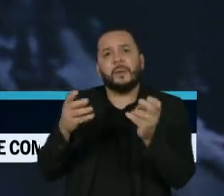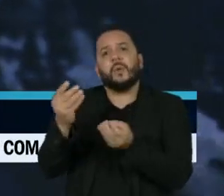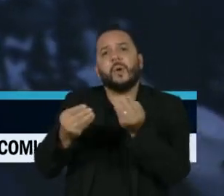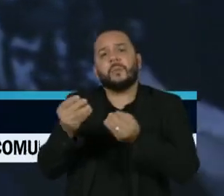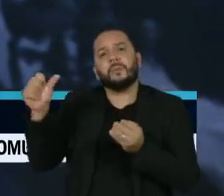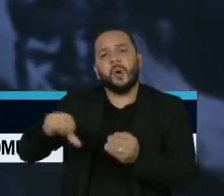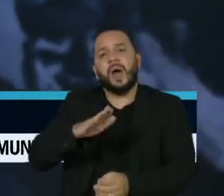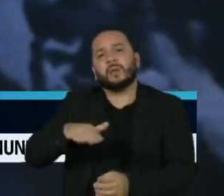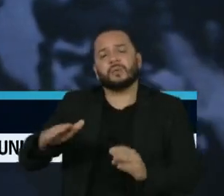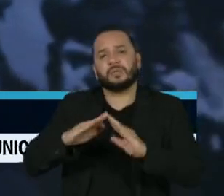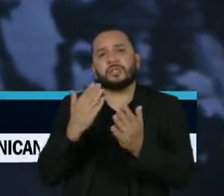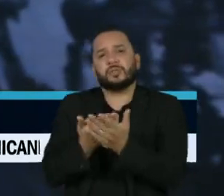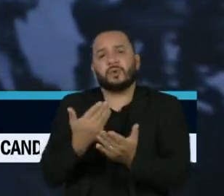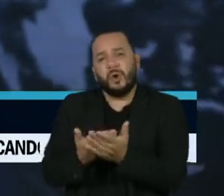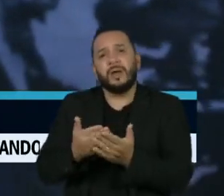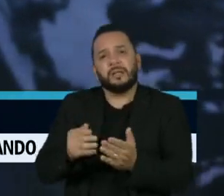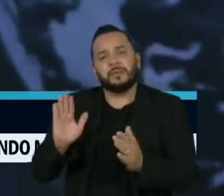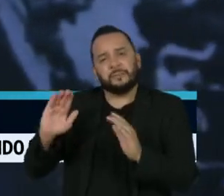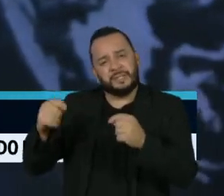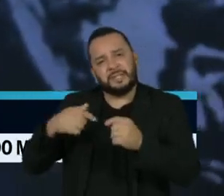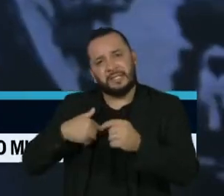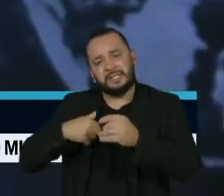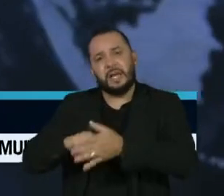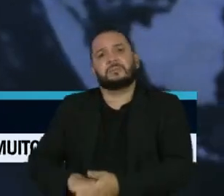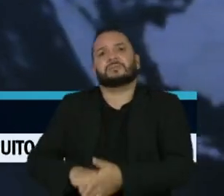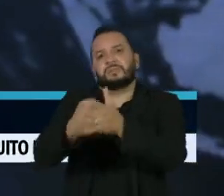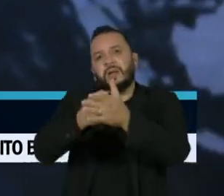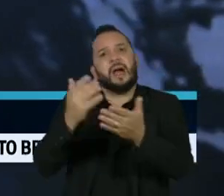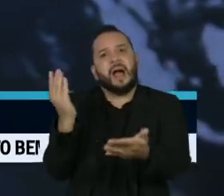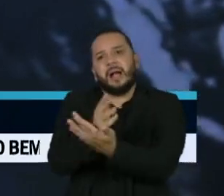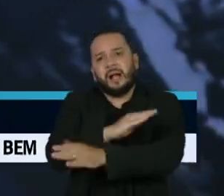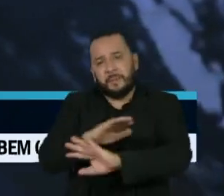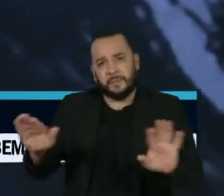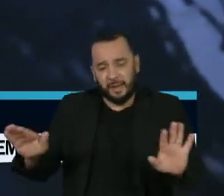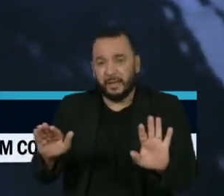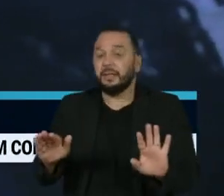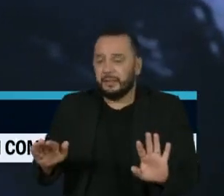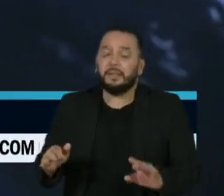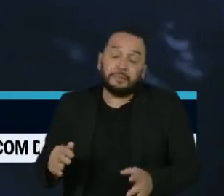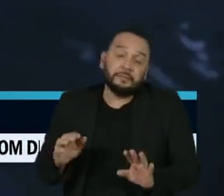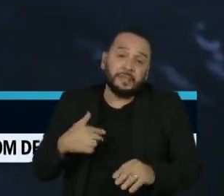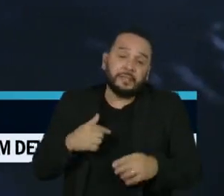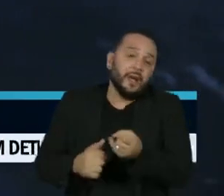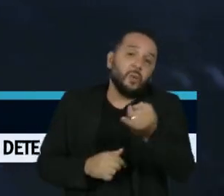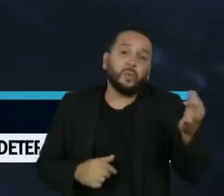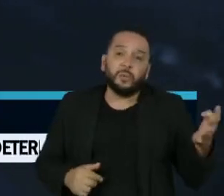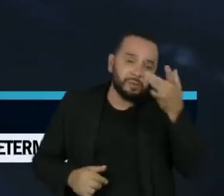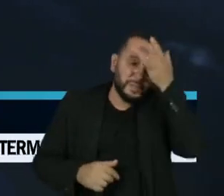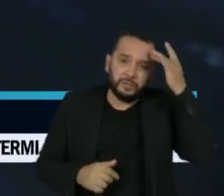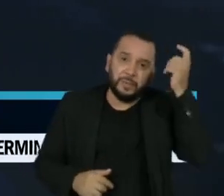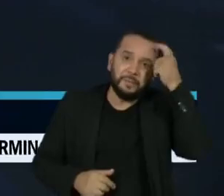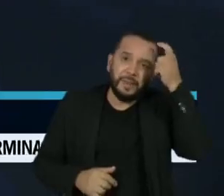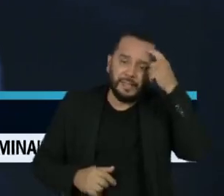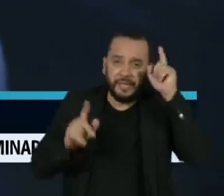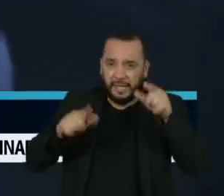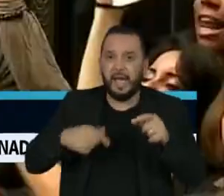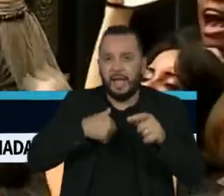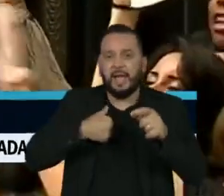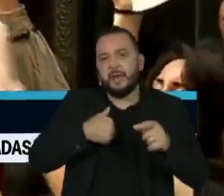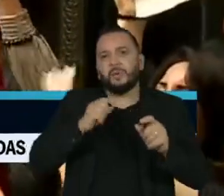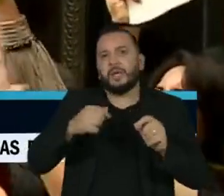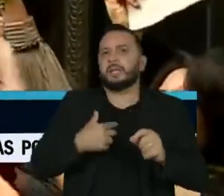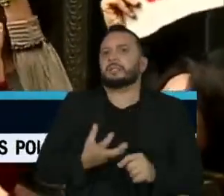escola, acusado de promover a pedofilia. Este não é o único caso considerado censura registrado no governo de Jair Bolsonaro.